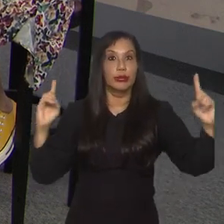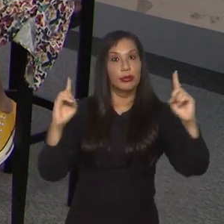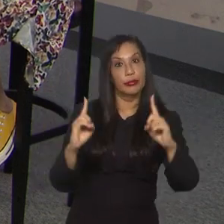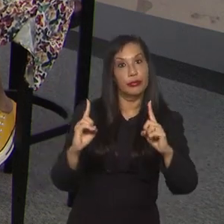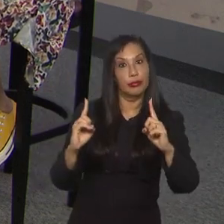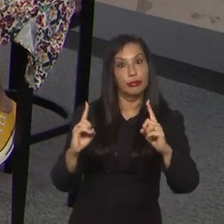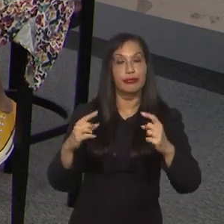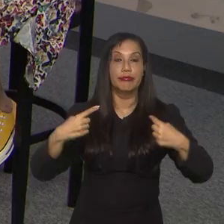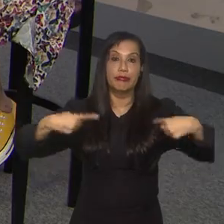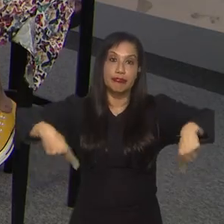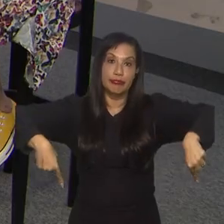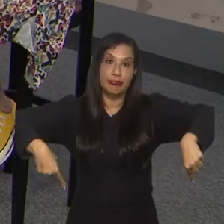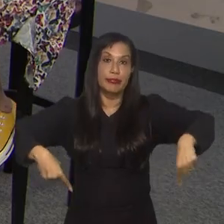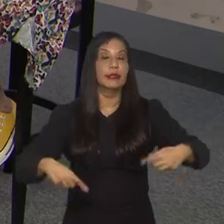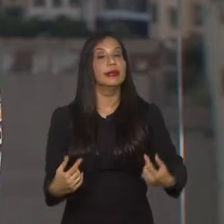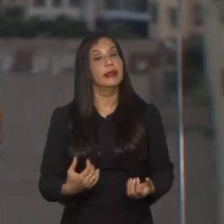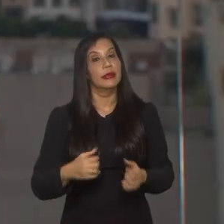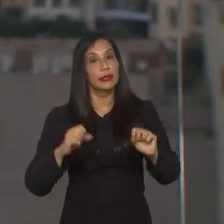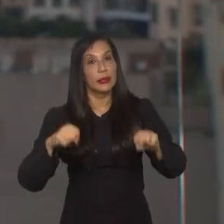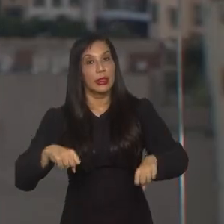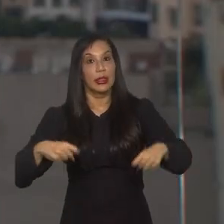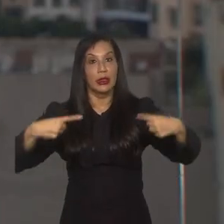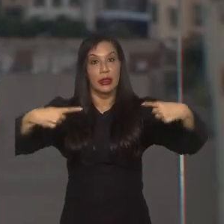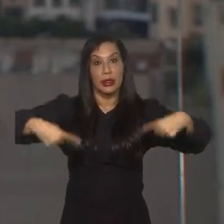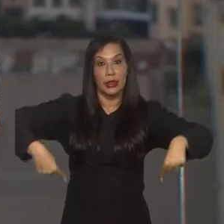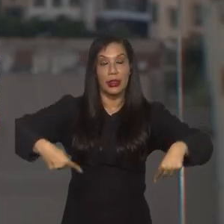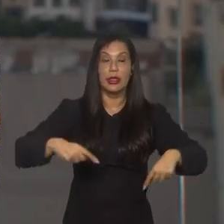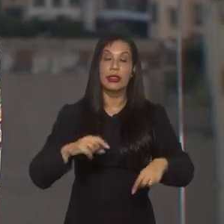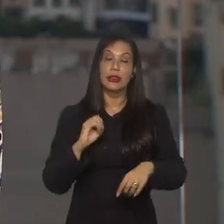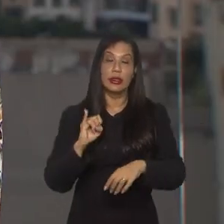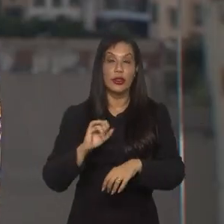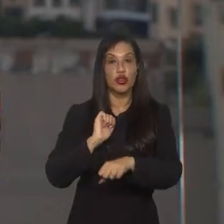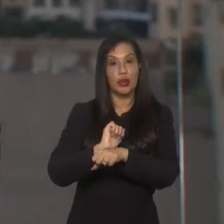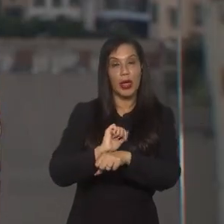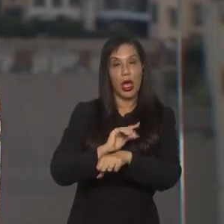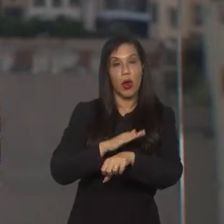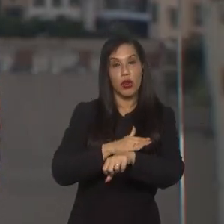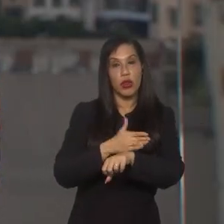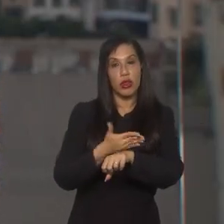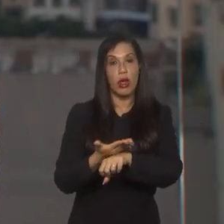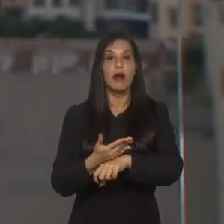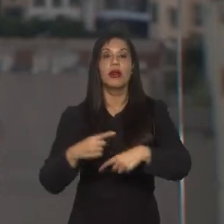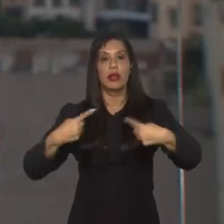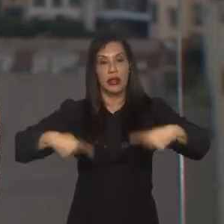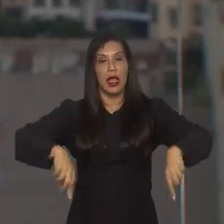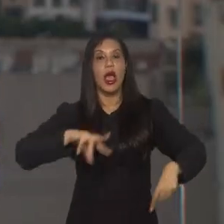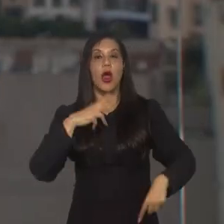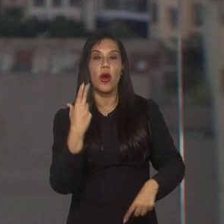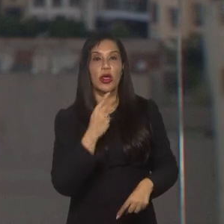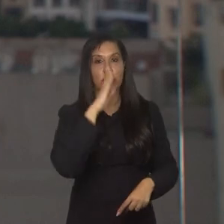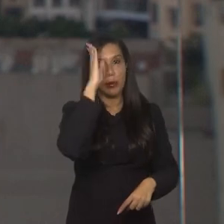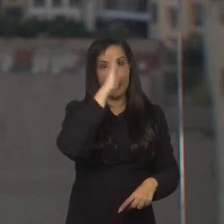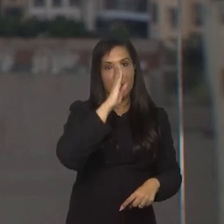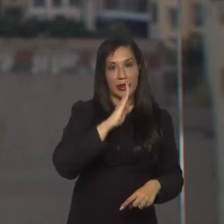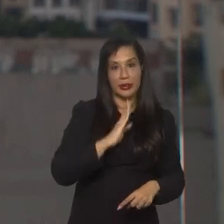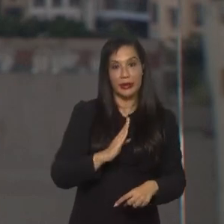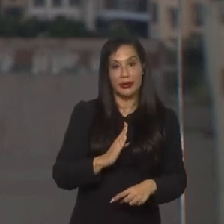encontrar, vai se encontrar, se tiver um pouquinho de tempo, eu acho que o Brasil vai